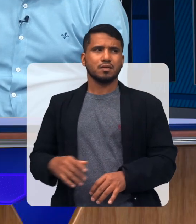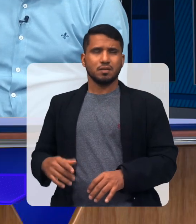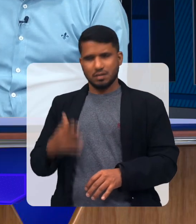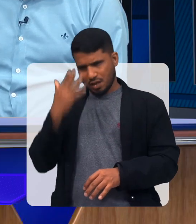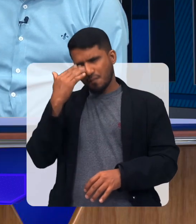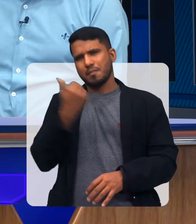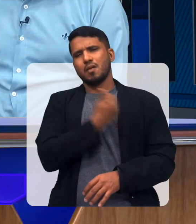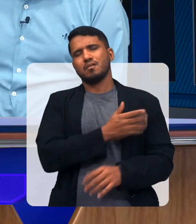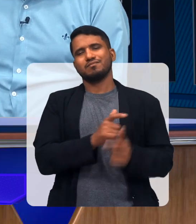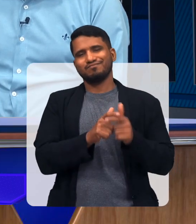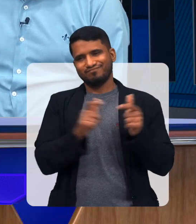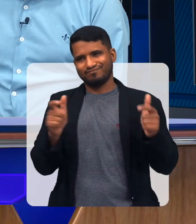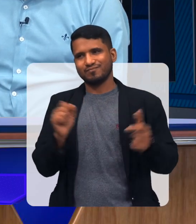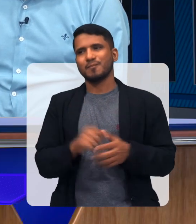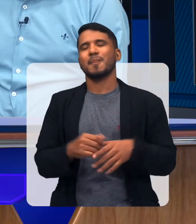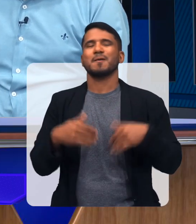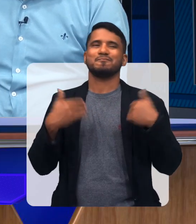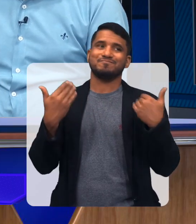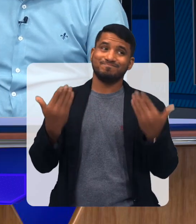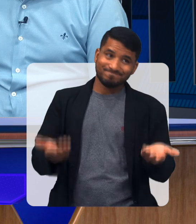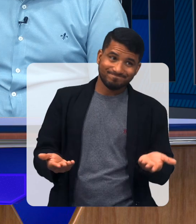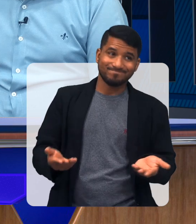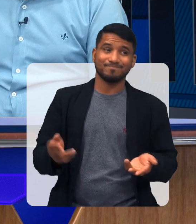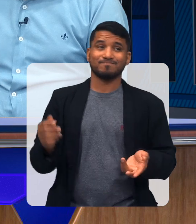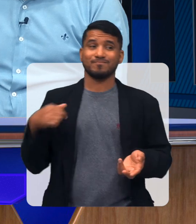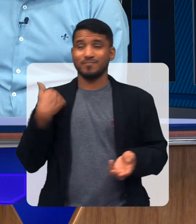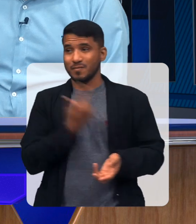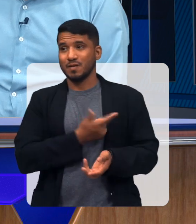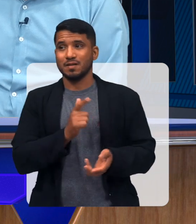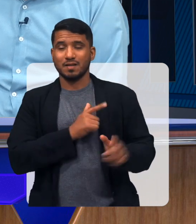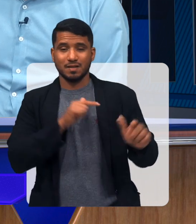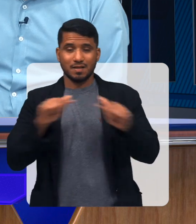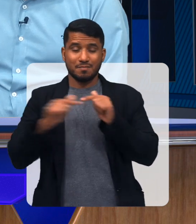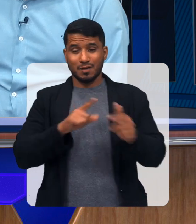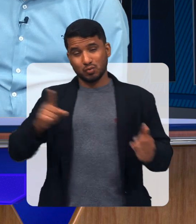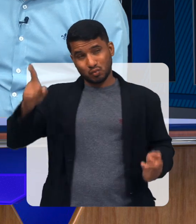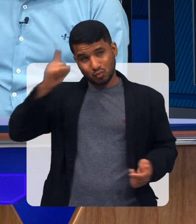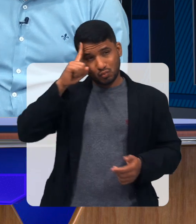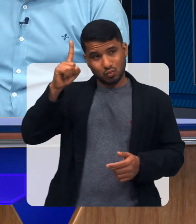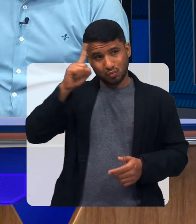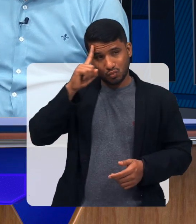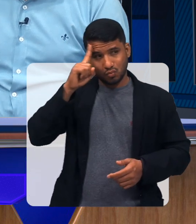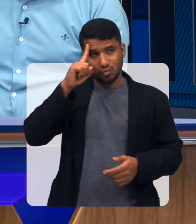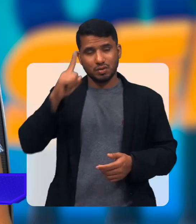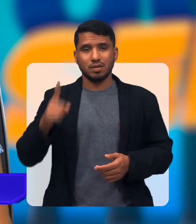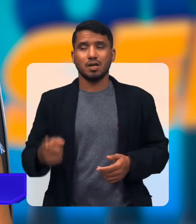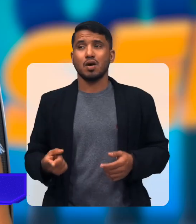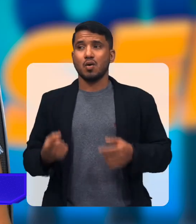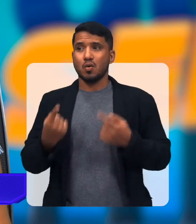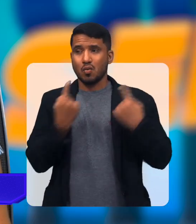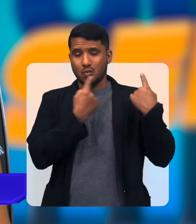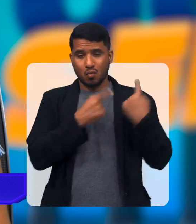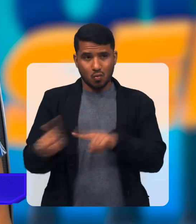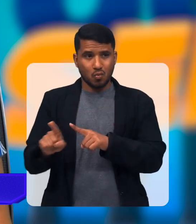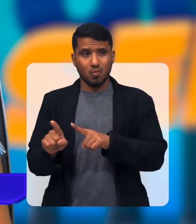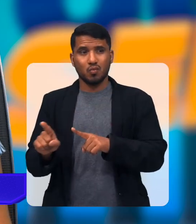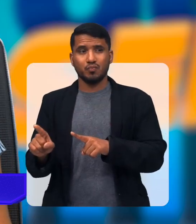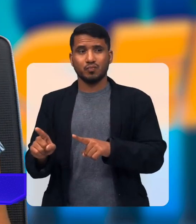O preconceito Que a gente sabe Que é grande É Pois é A gente tem Trabalhado Arduamente